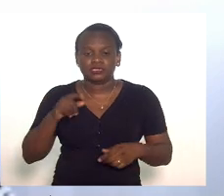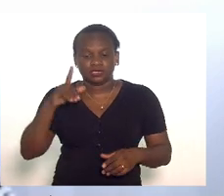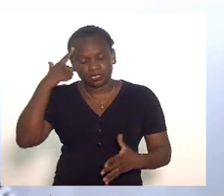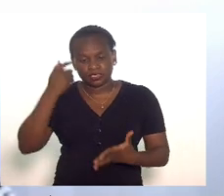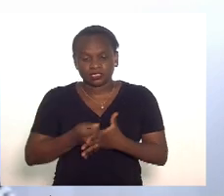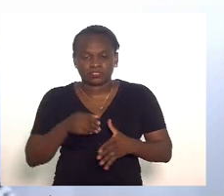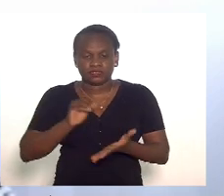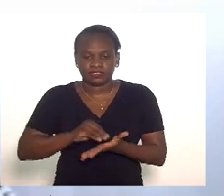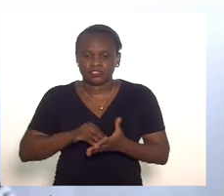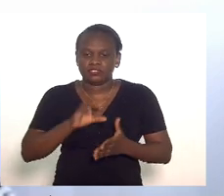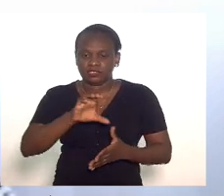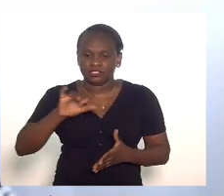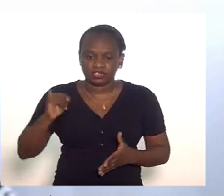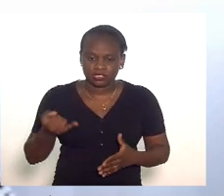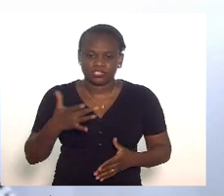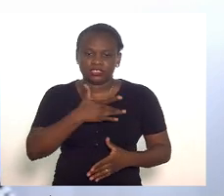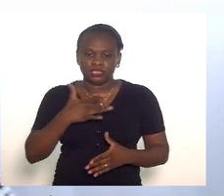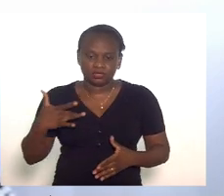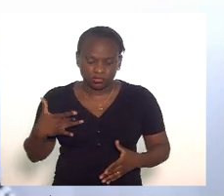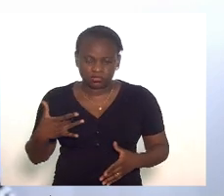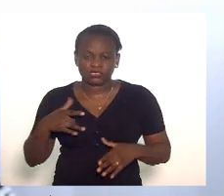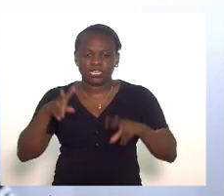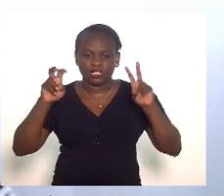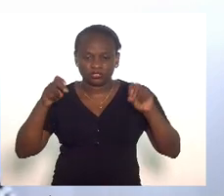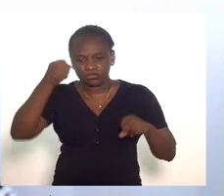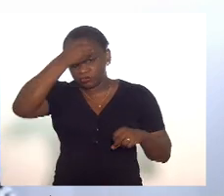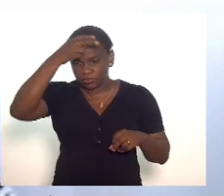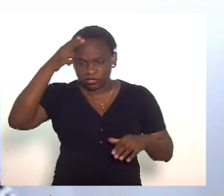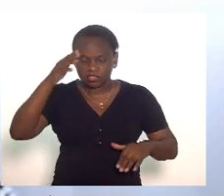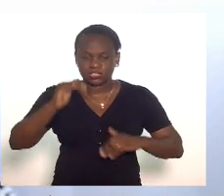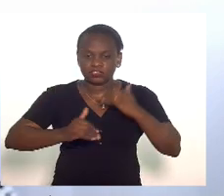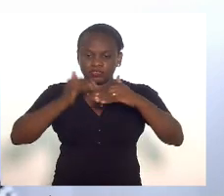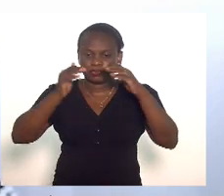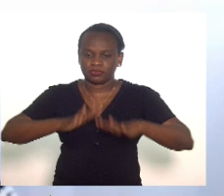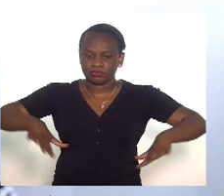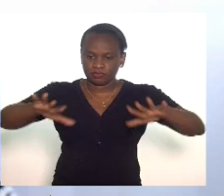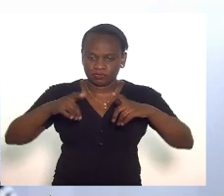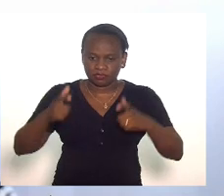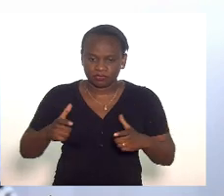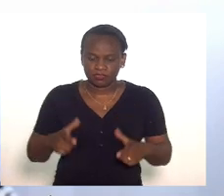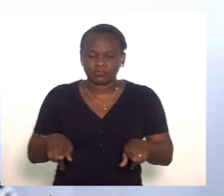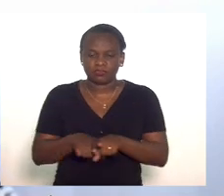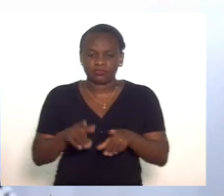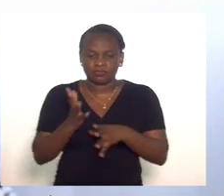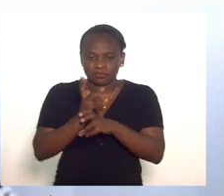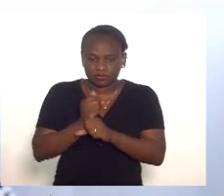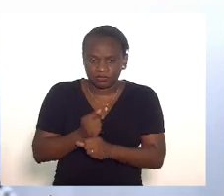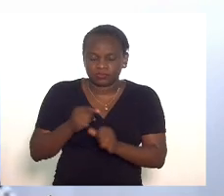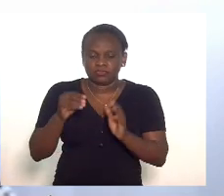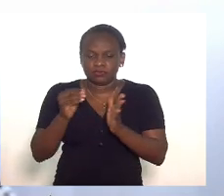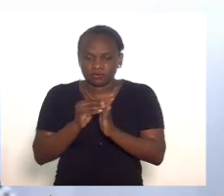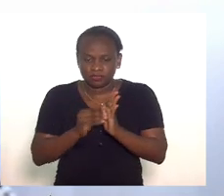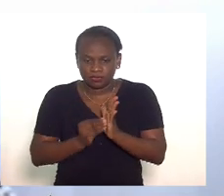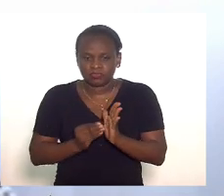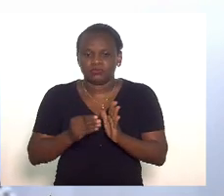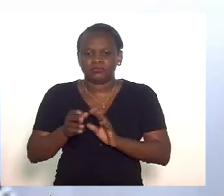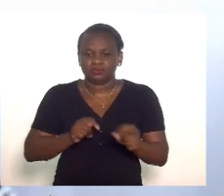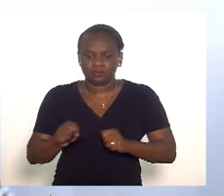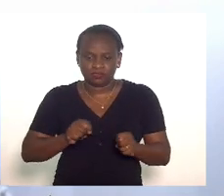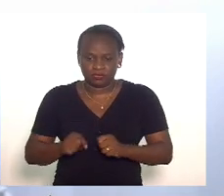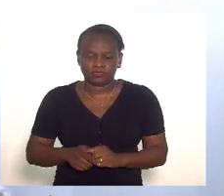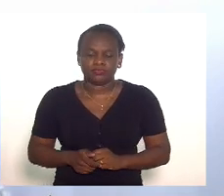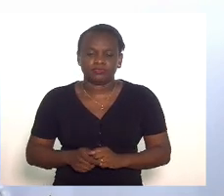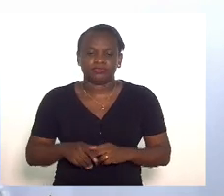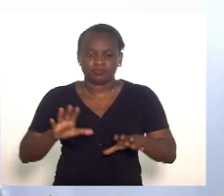justiça de saúde de assuntos municipais desenvolvimento regional e de orçamento finanças fiscalização e controle